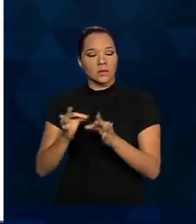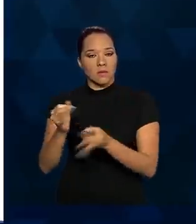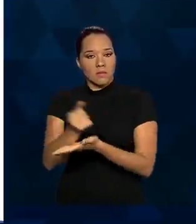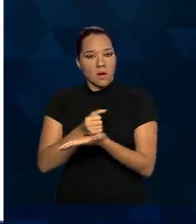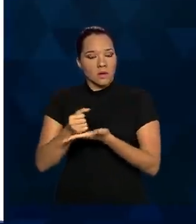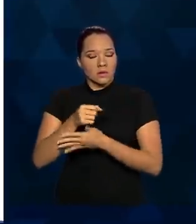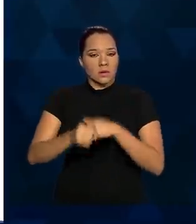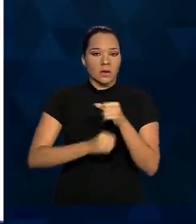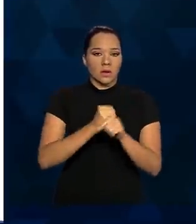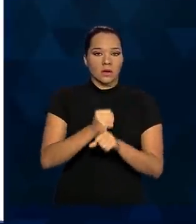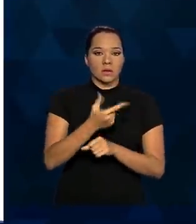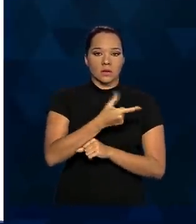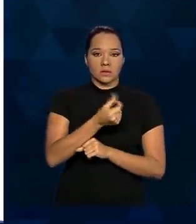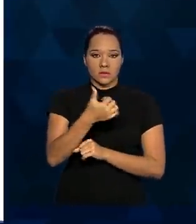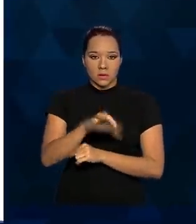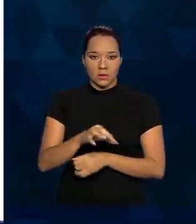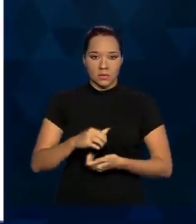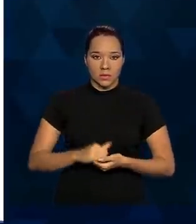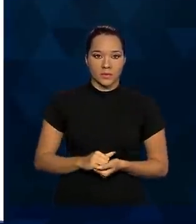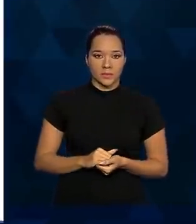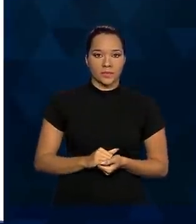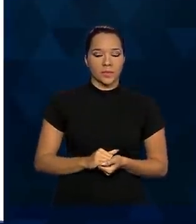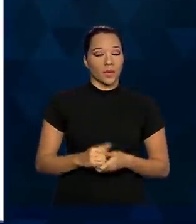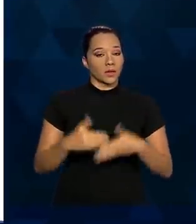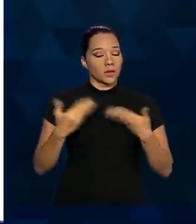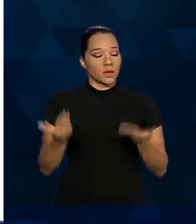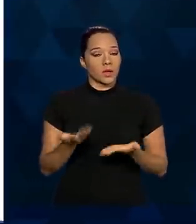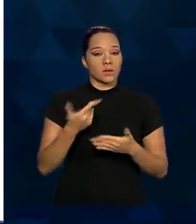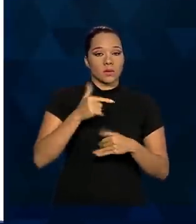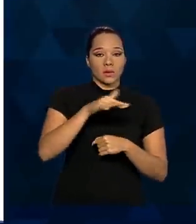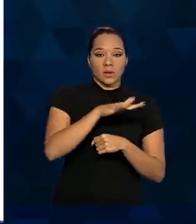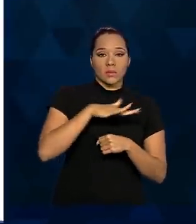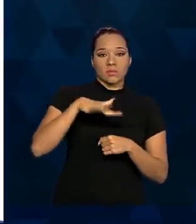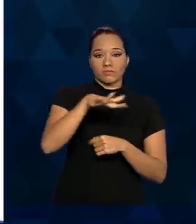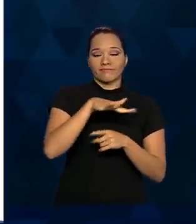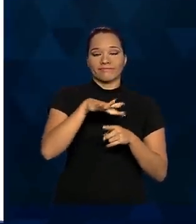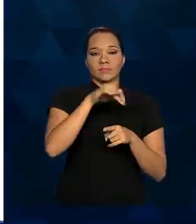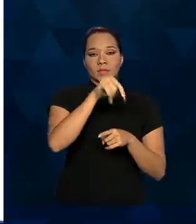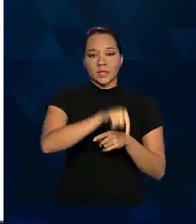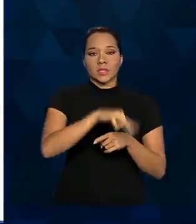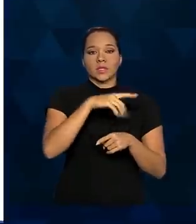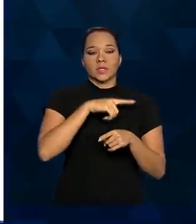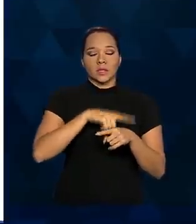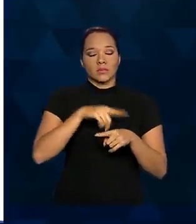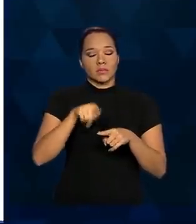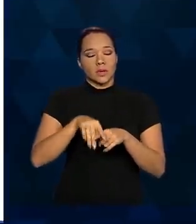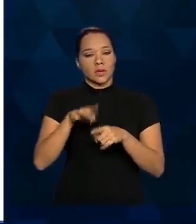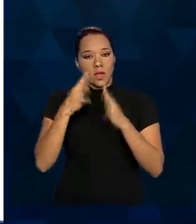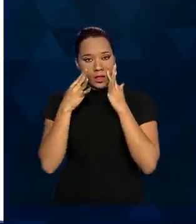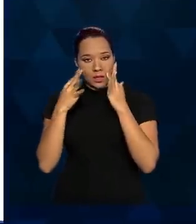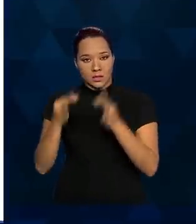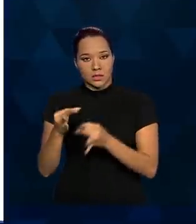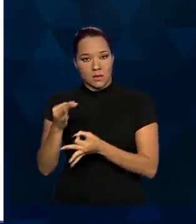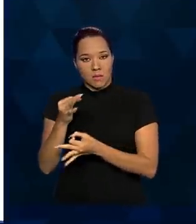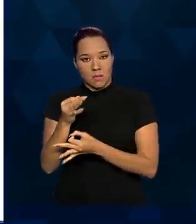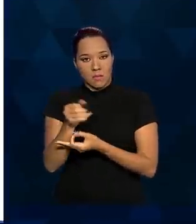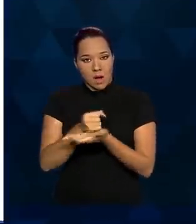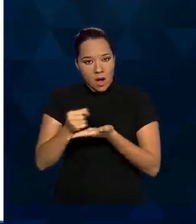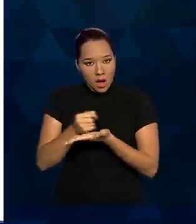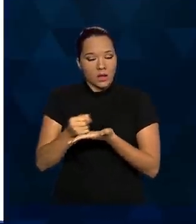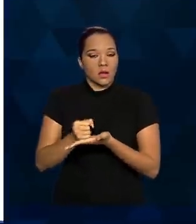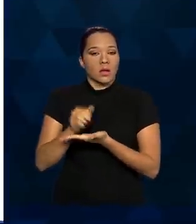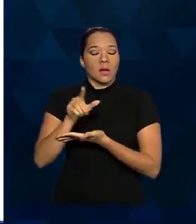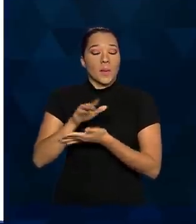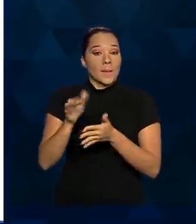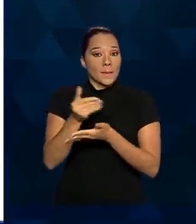em 2019. Tanto o teto da produção de média e alta complexidade como o piso da atenção básica, eles dizem respeito